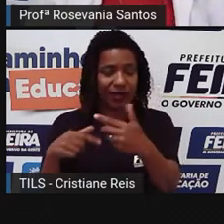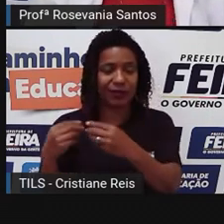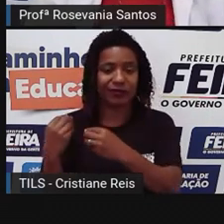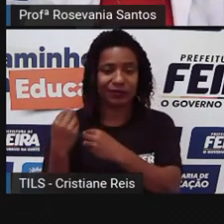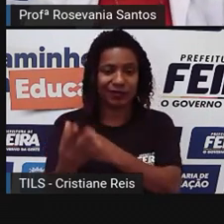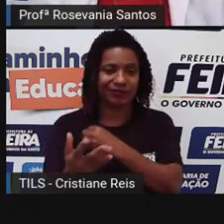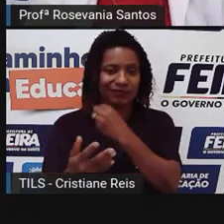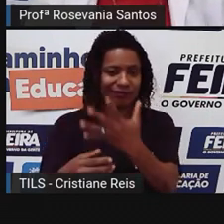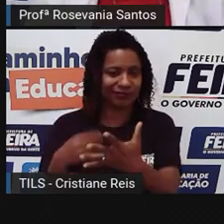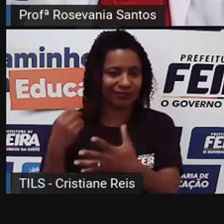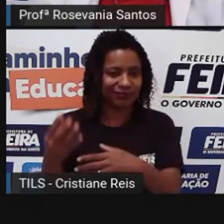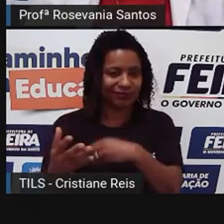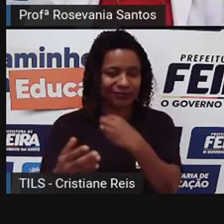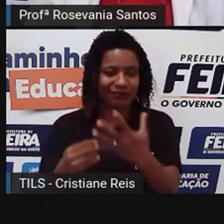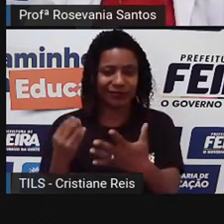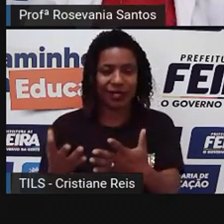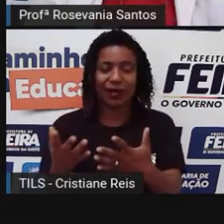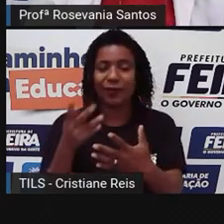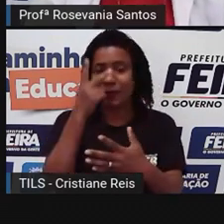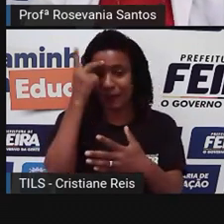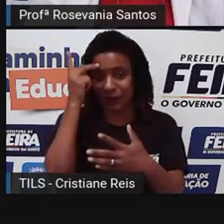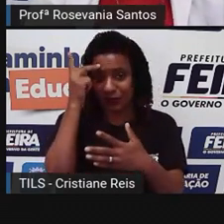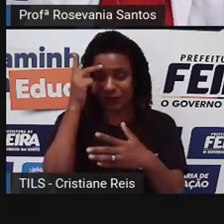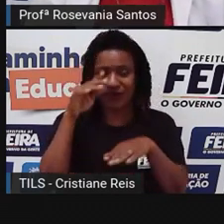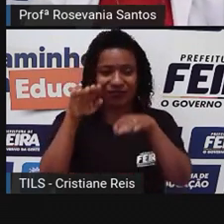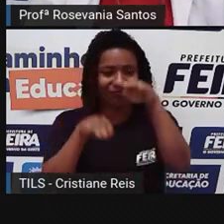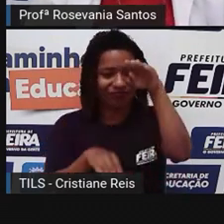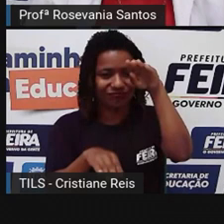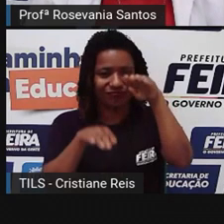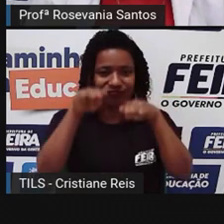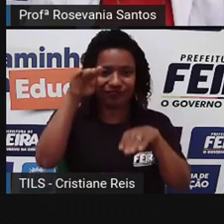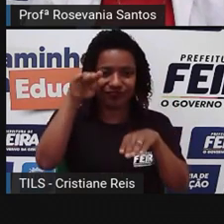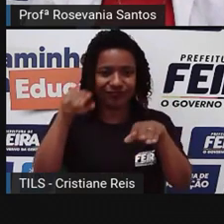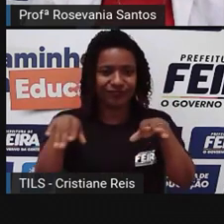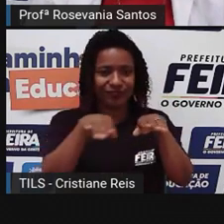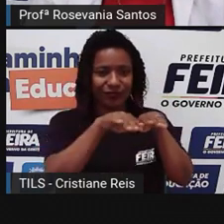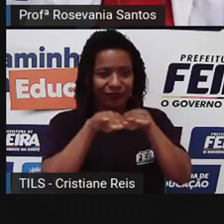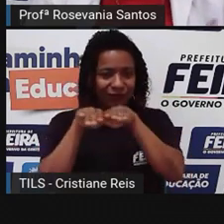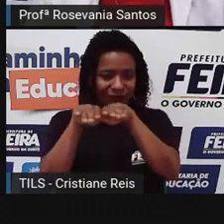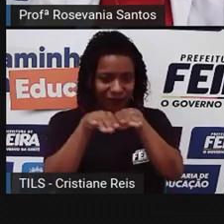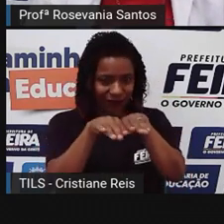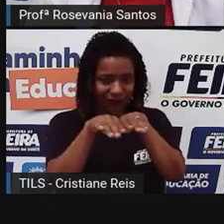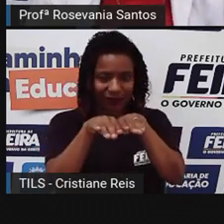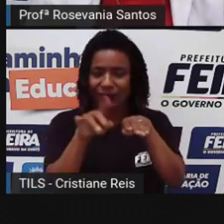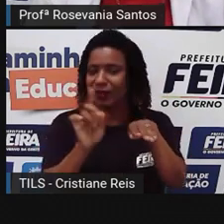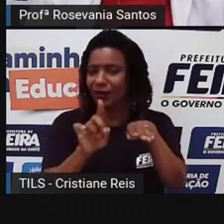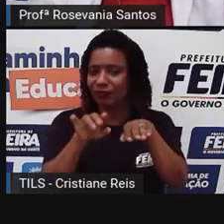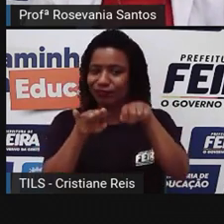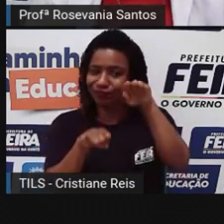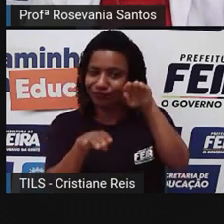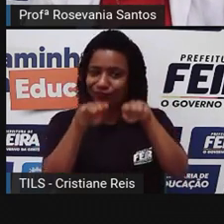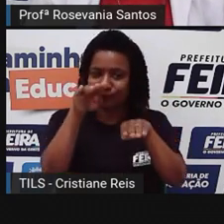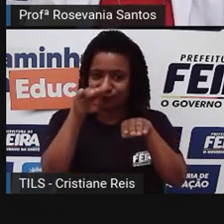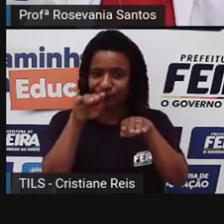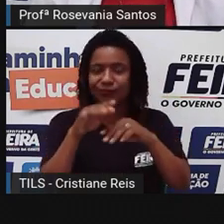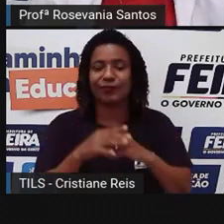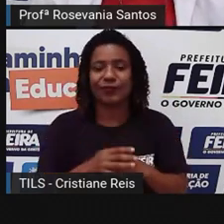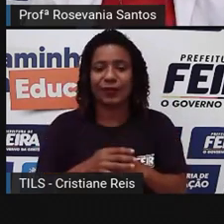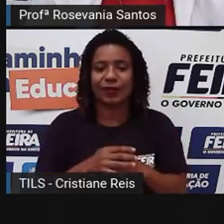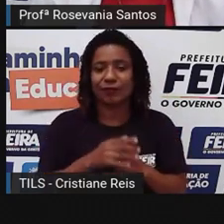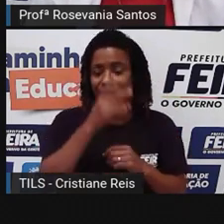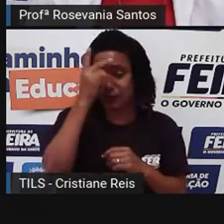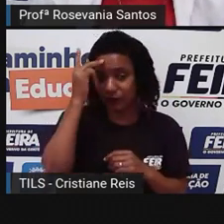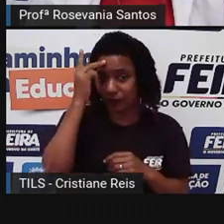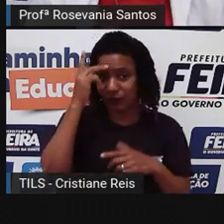diminuir as desigualdades. O que que acontece? Todas as pessoas, a depender, né, da função que elas executam lá, elas